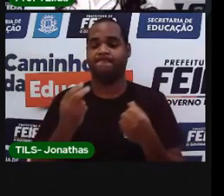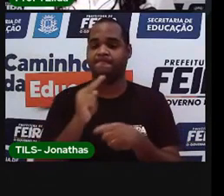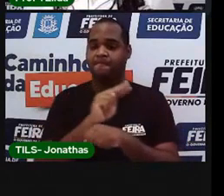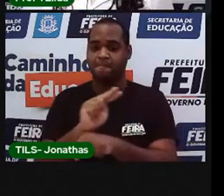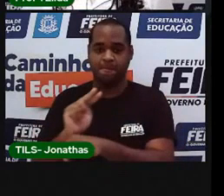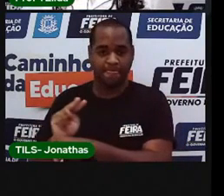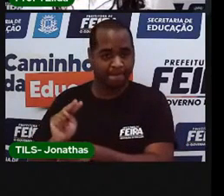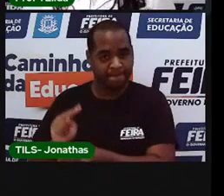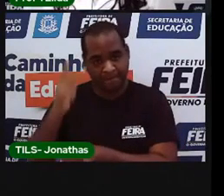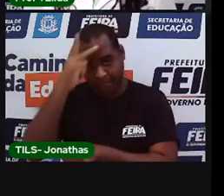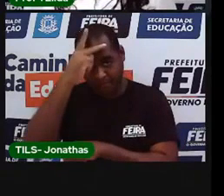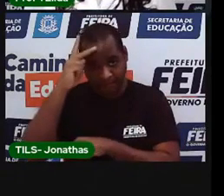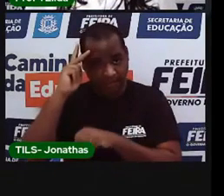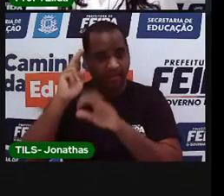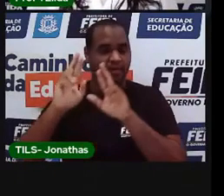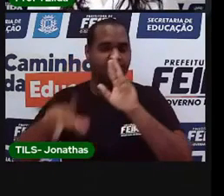próximo.